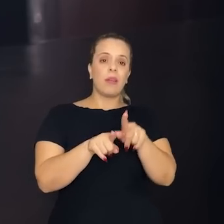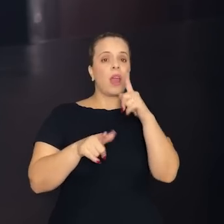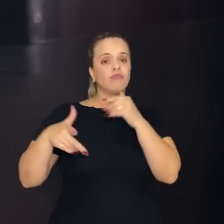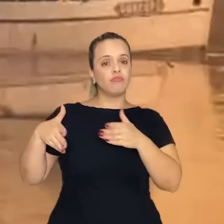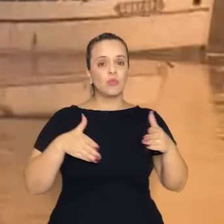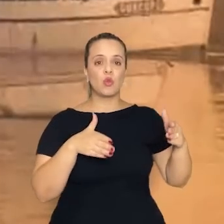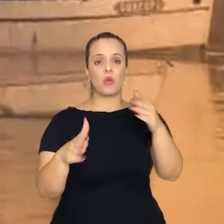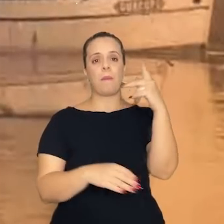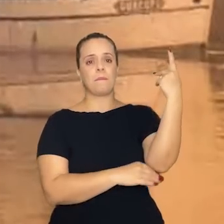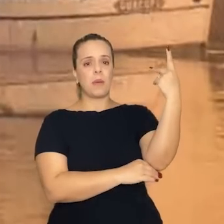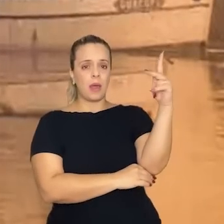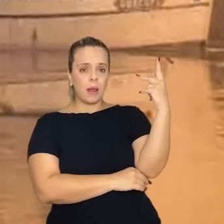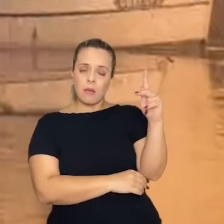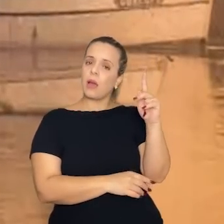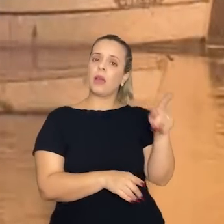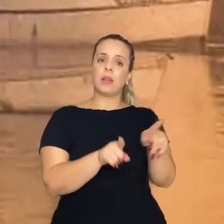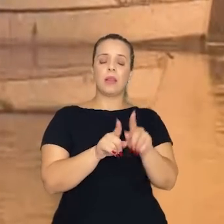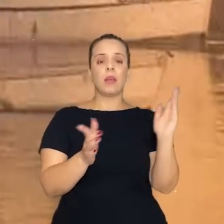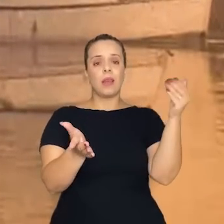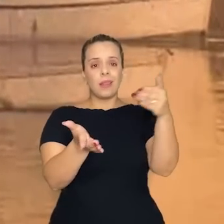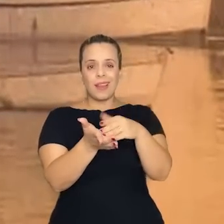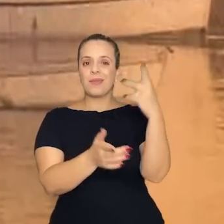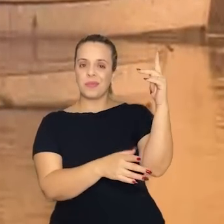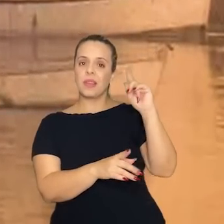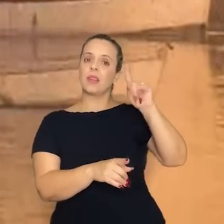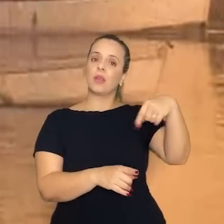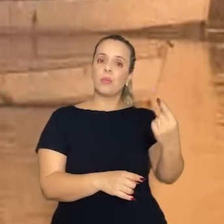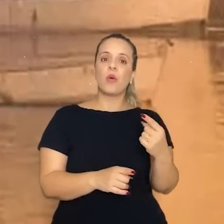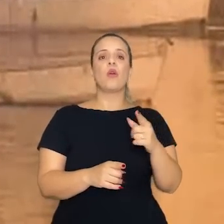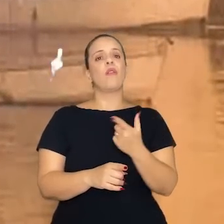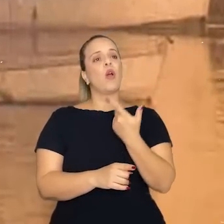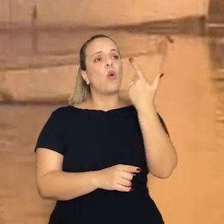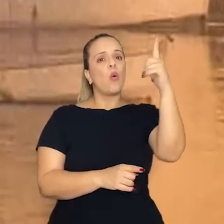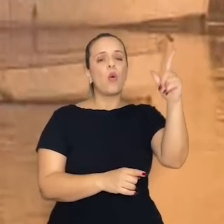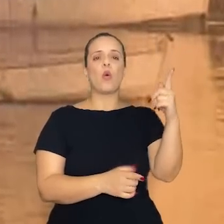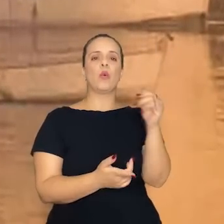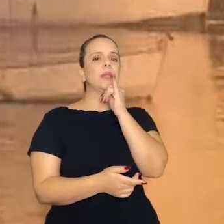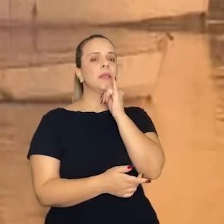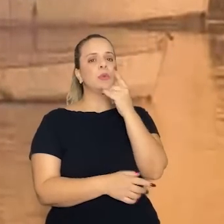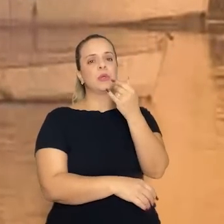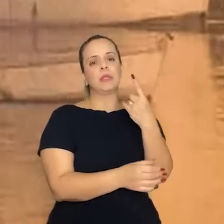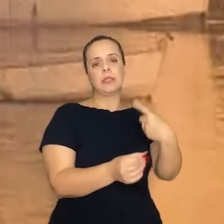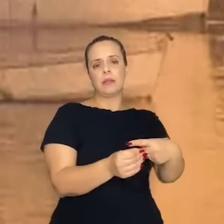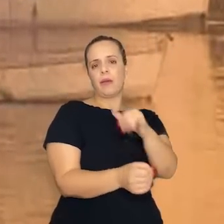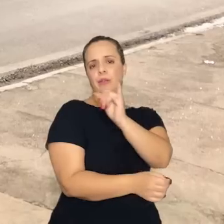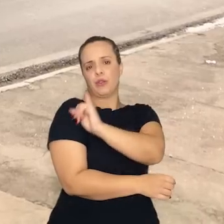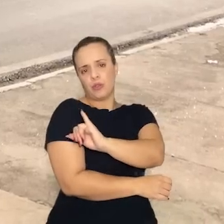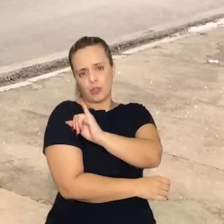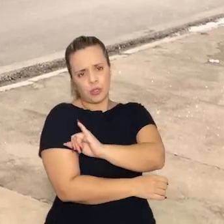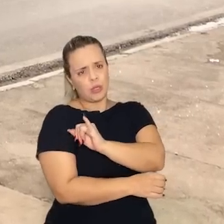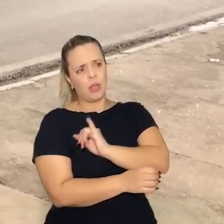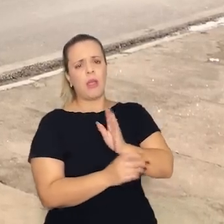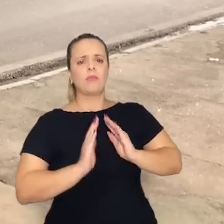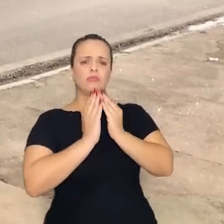na foz do rio Paraguai e subindo para as grandes metrópoles, Rio de Janeiro e tal. E fazia esse